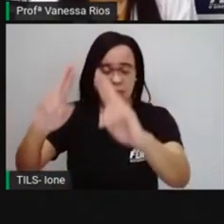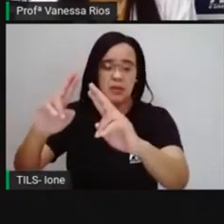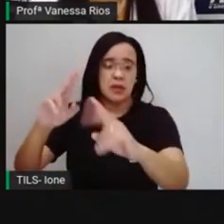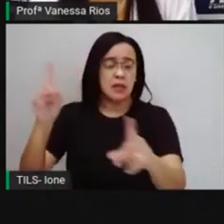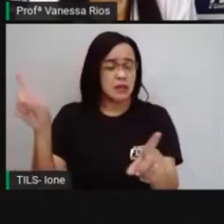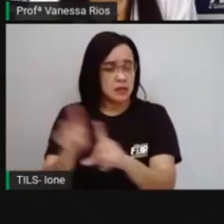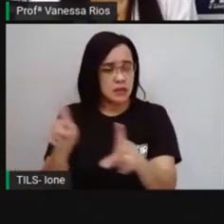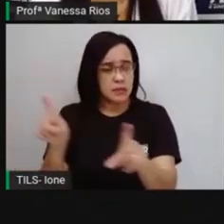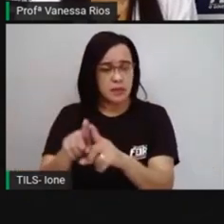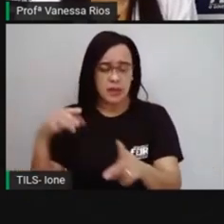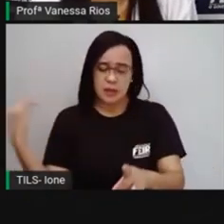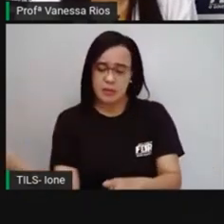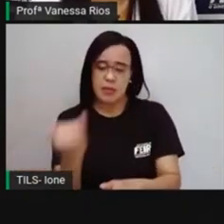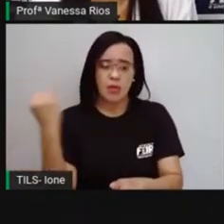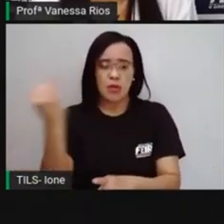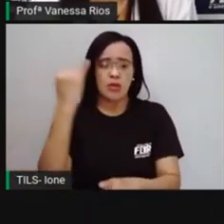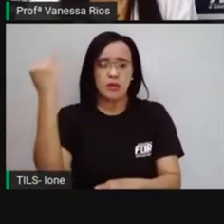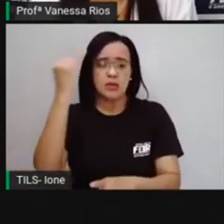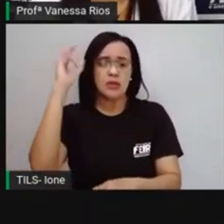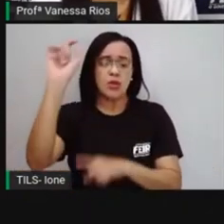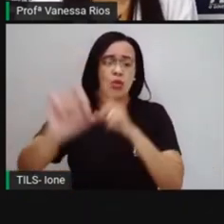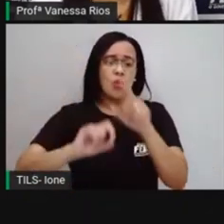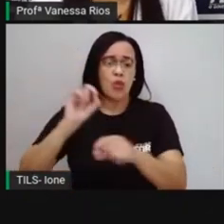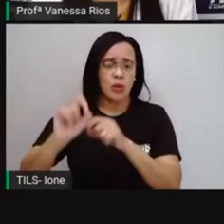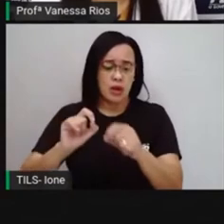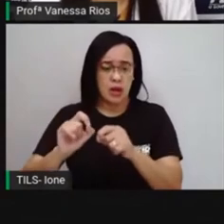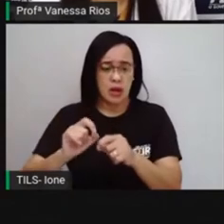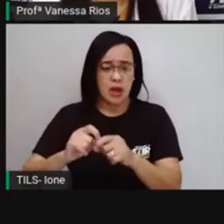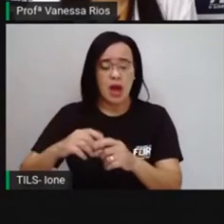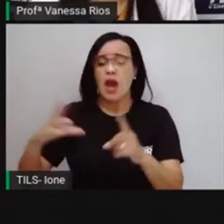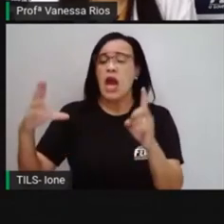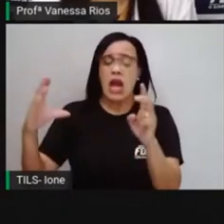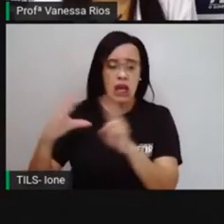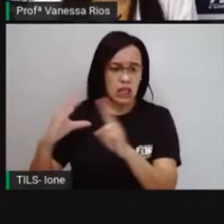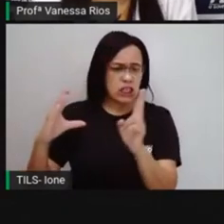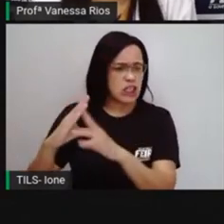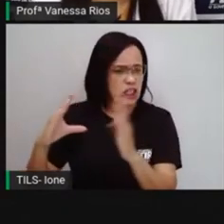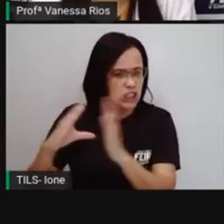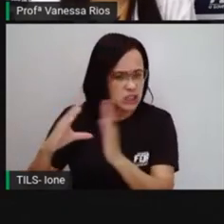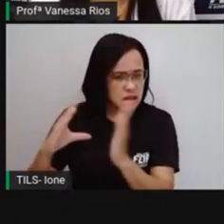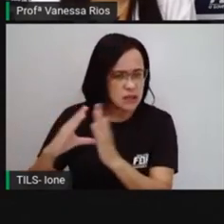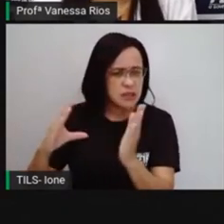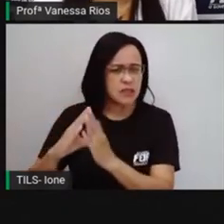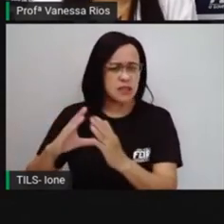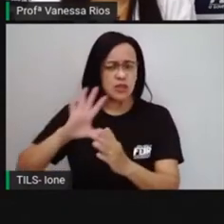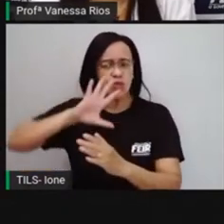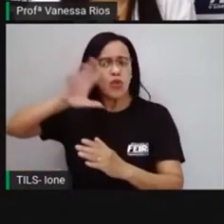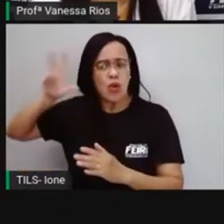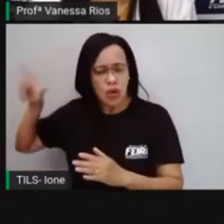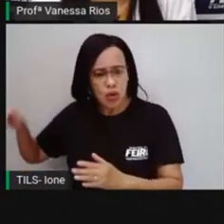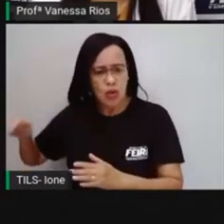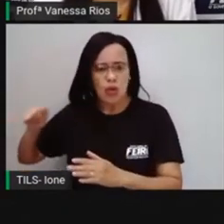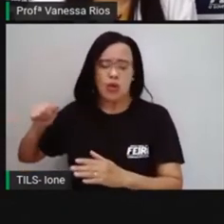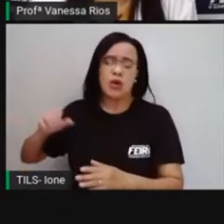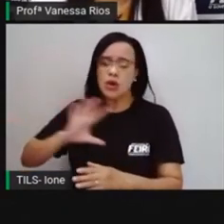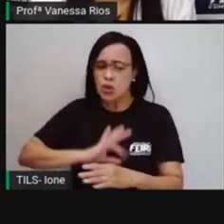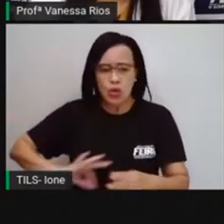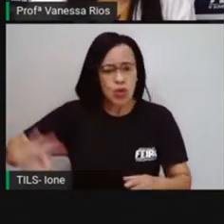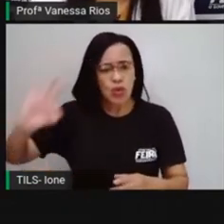indígenas, dos africanos e de todos os outros etnias aí que fazem parte da nossa sociedade.